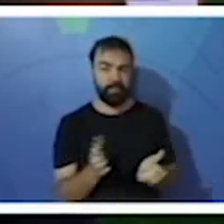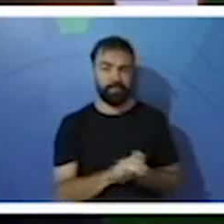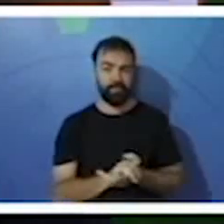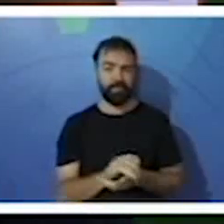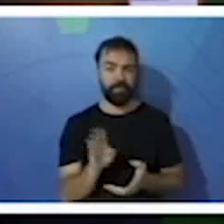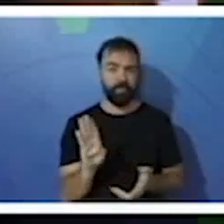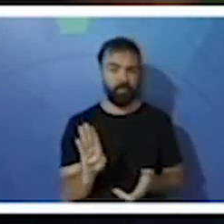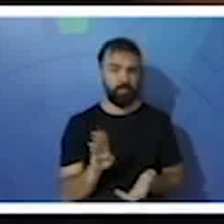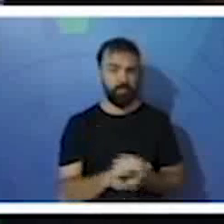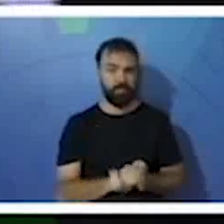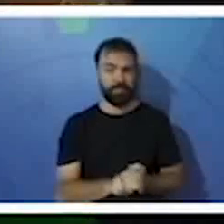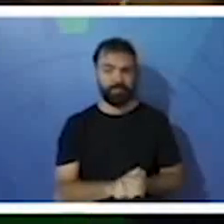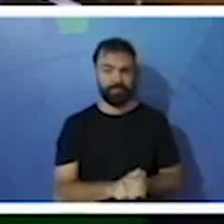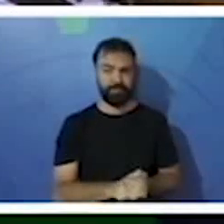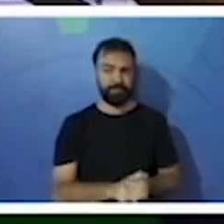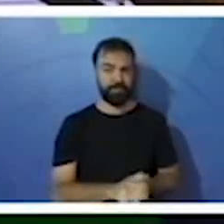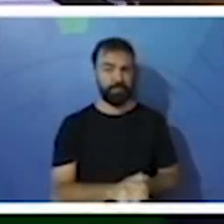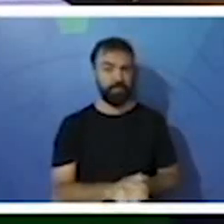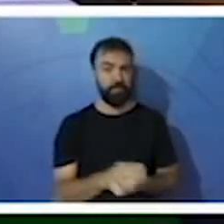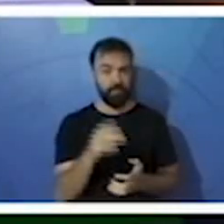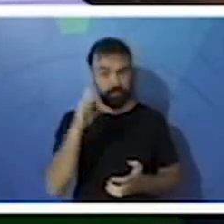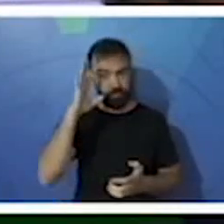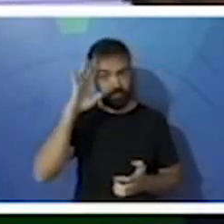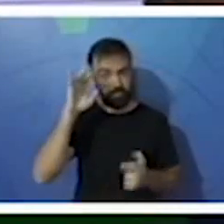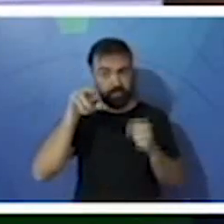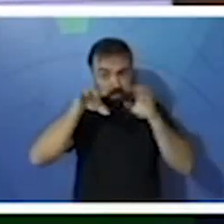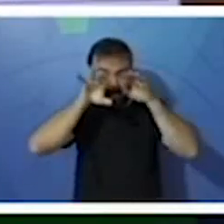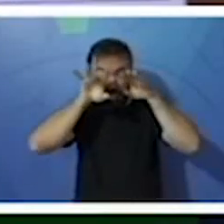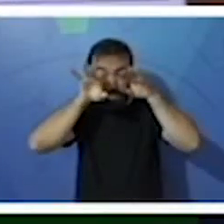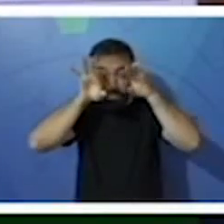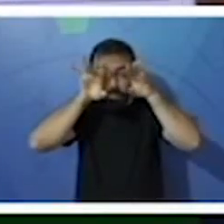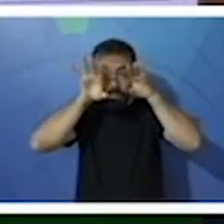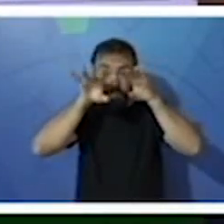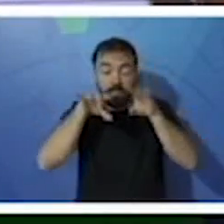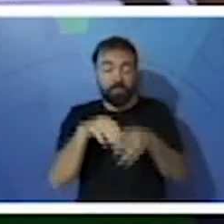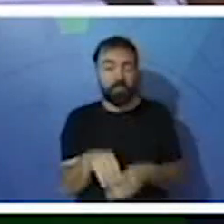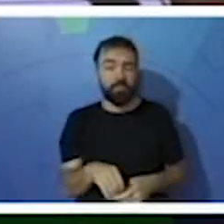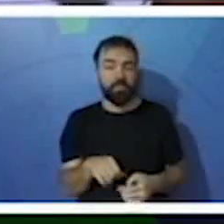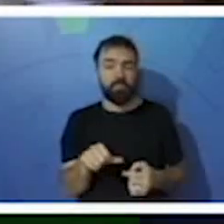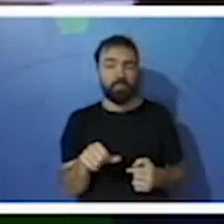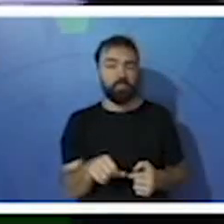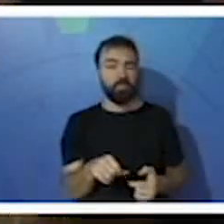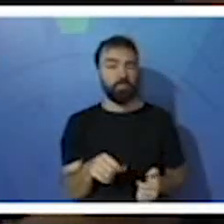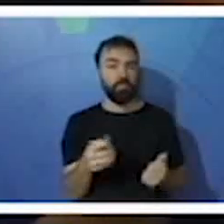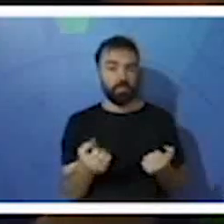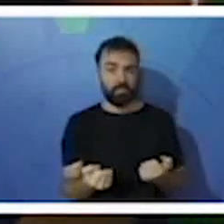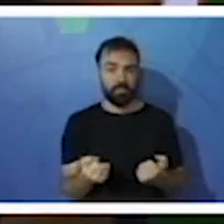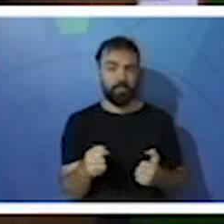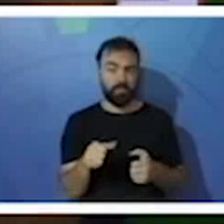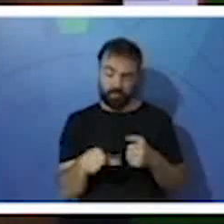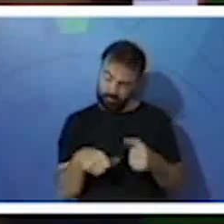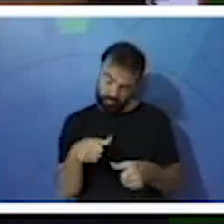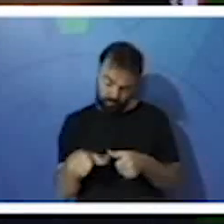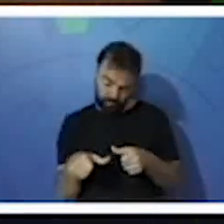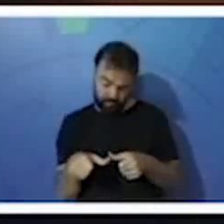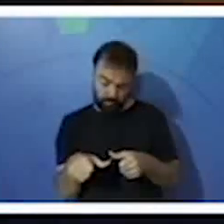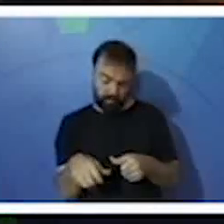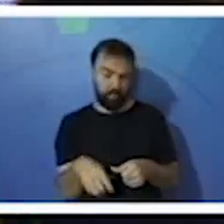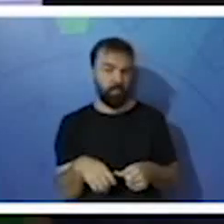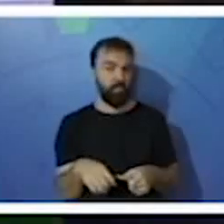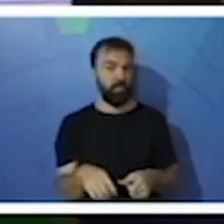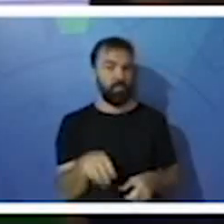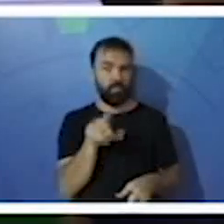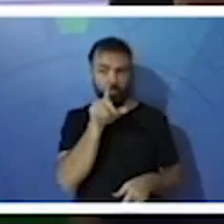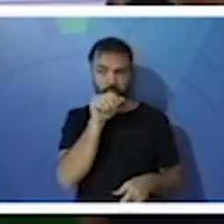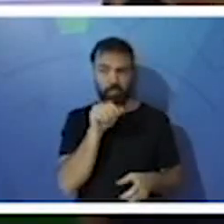a letra B. Depois vamos imaginar que a Emília quisesse fazer outra reforma nas aves. Trocando os pés.